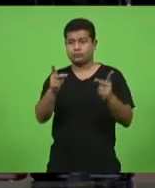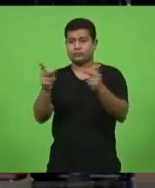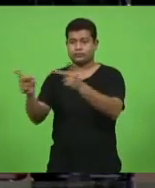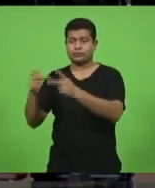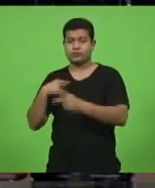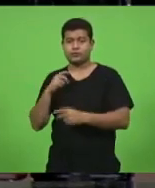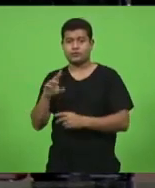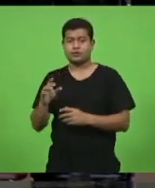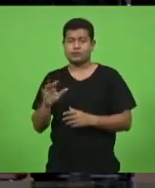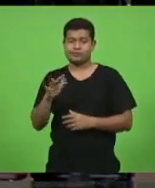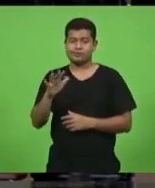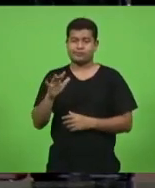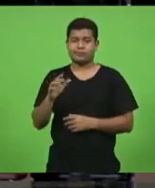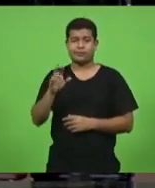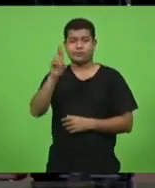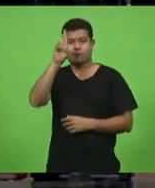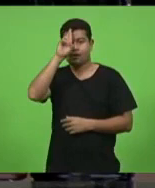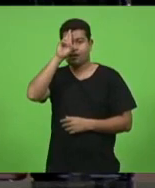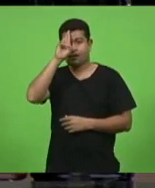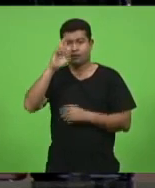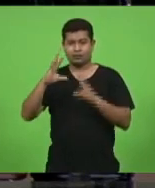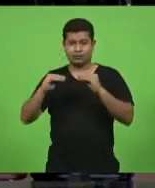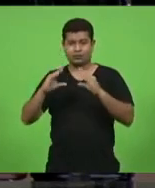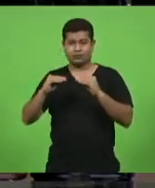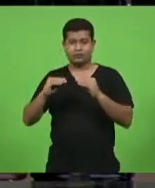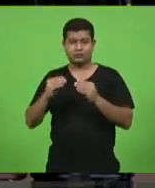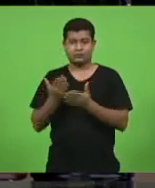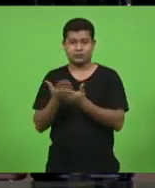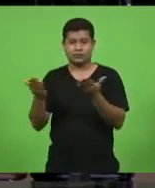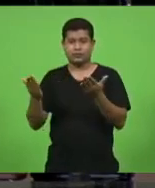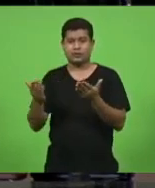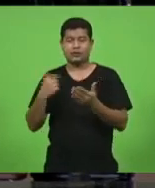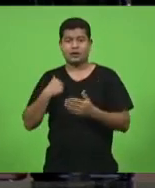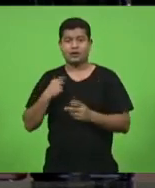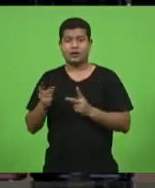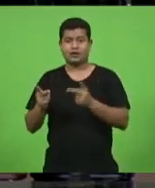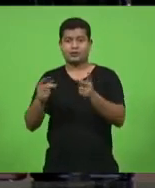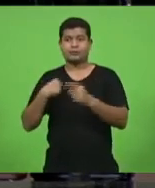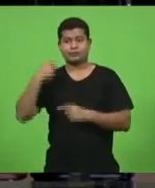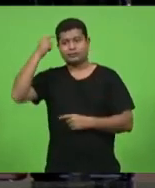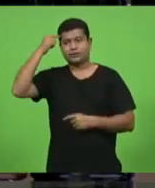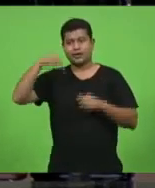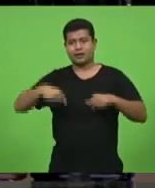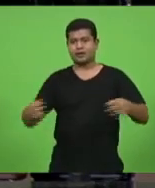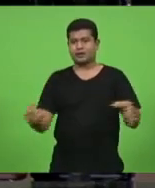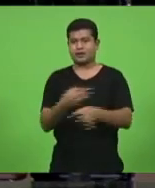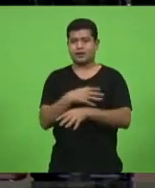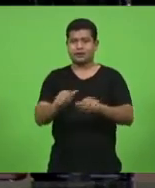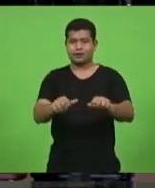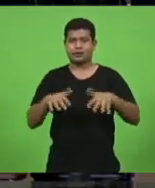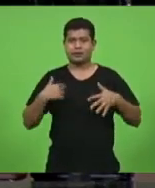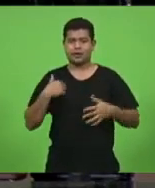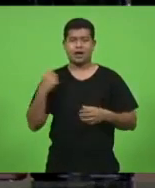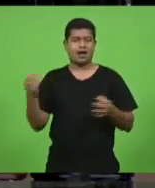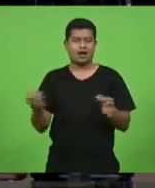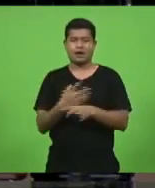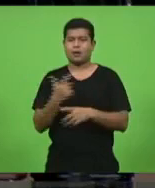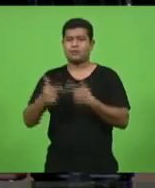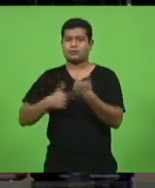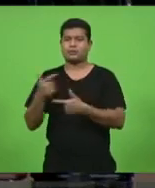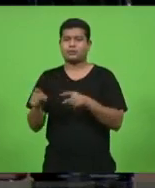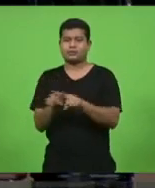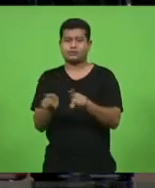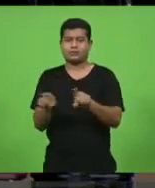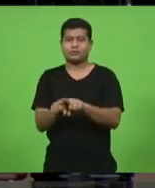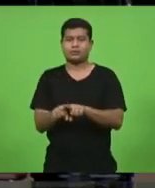só por volta de meia-noite e amanhã continuar tem muita gente que pensa que quando encerra a sessão aqui acaba o nosso trabalho na verdade deputado